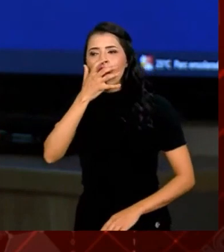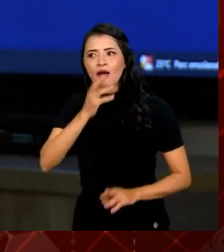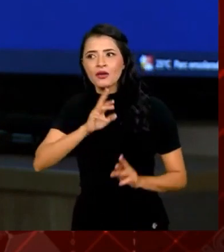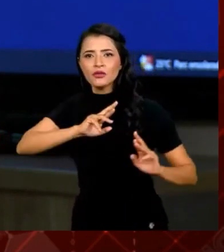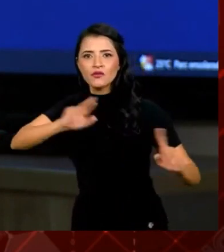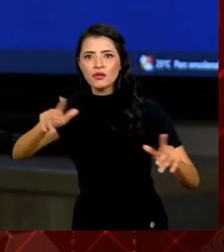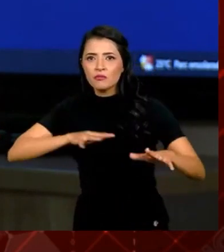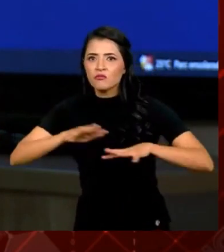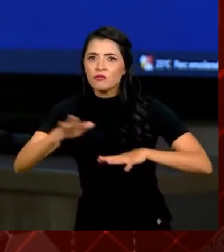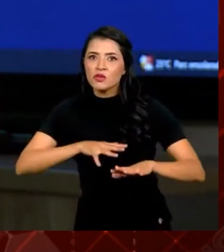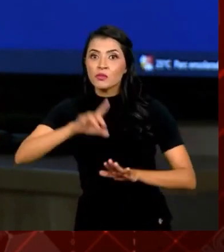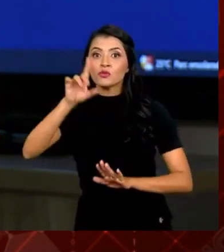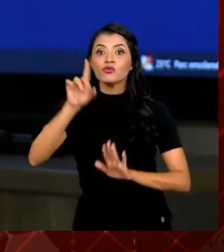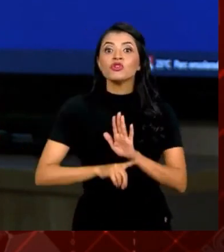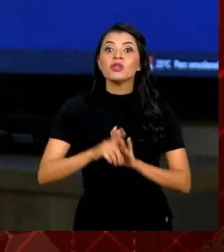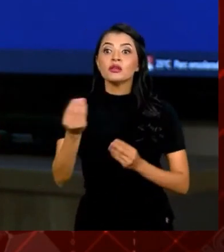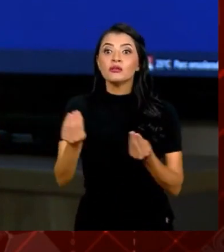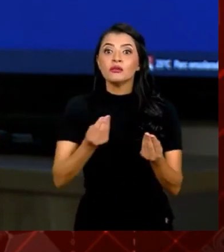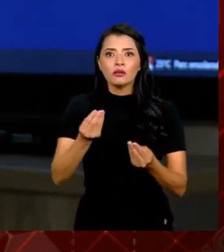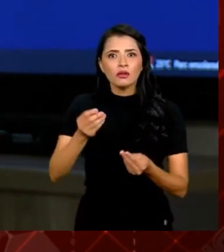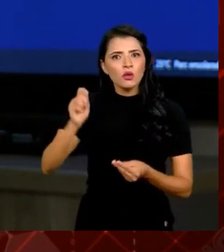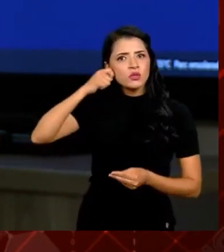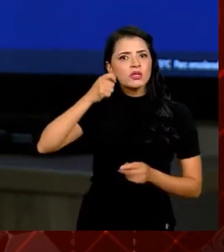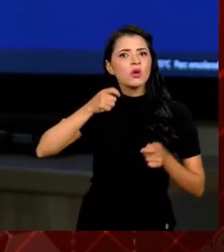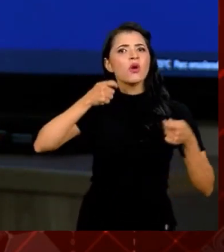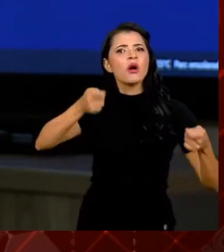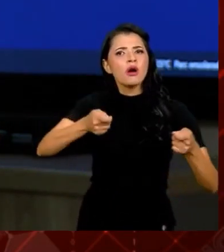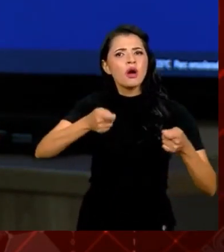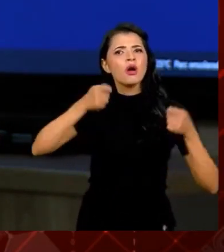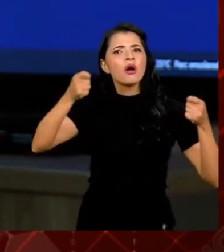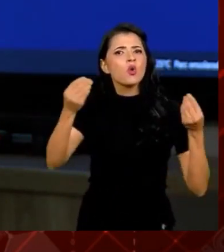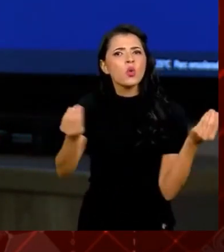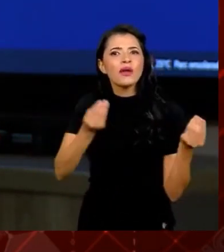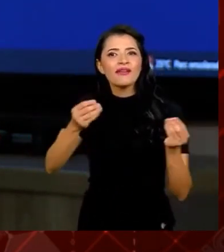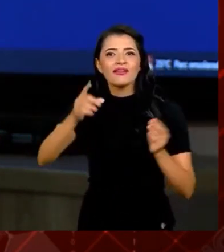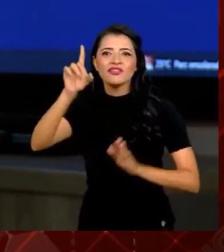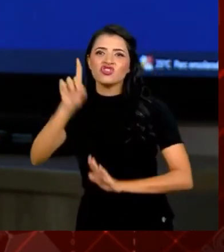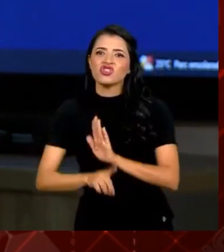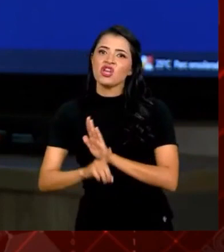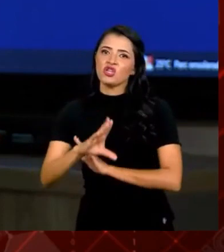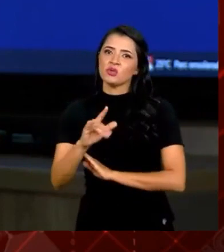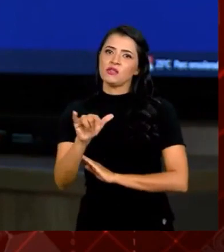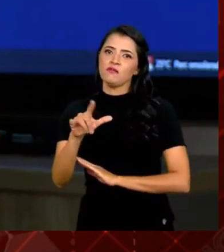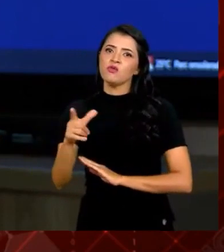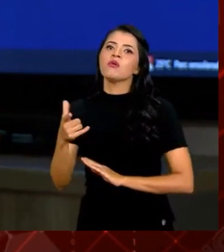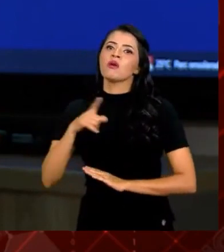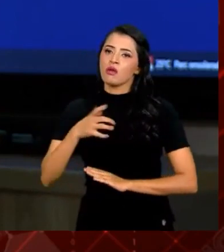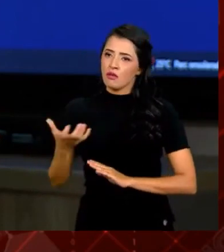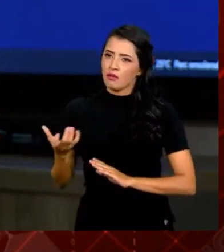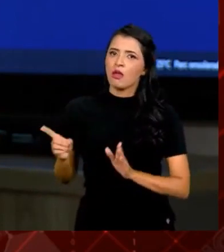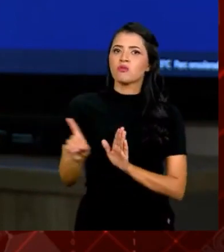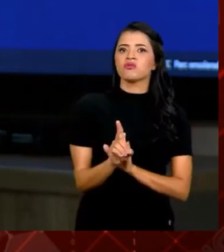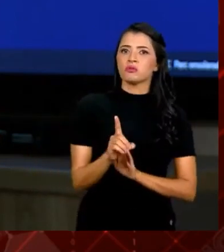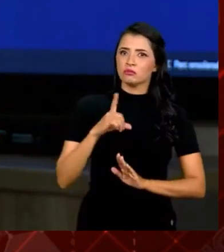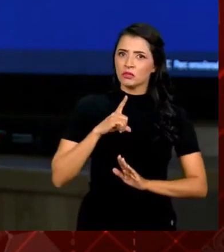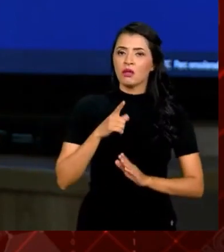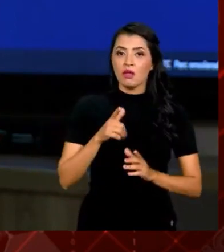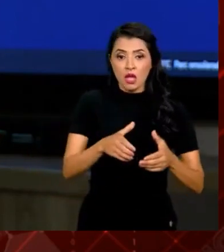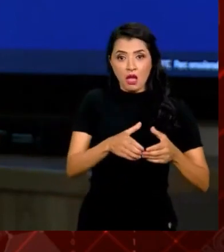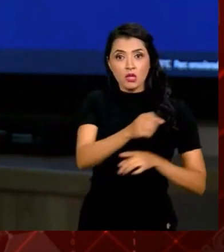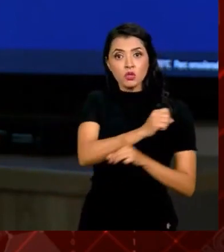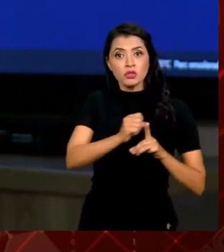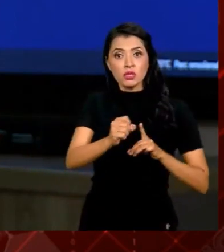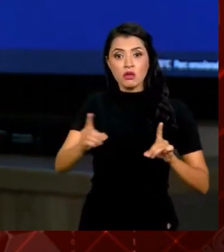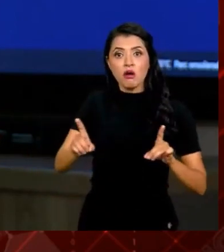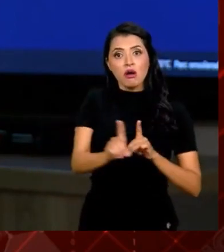diferença, o movimento pelos direitos civis. O os negros estão reivindicando? Direitos civis. Eles querem ser incorporados àquela sociedade,